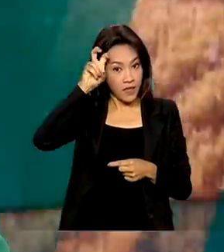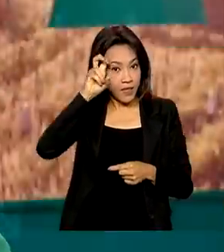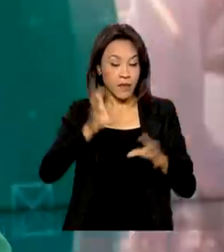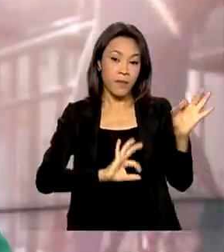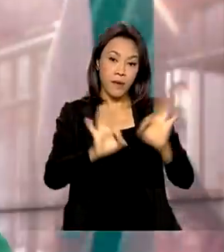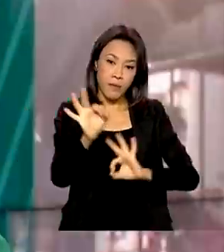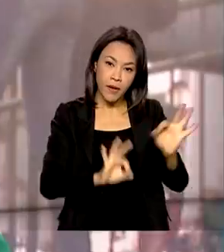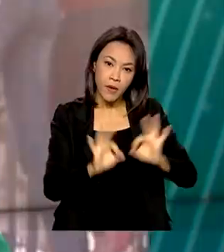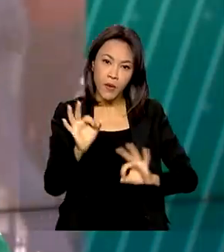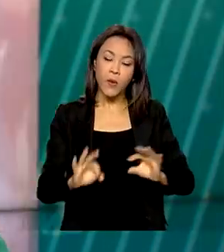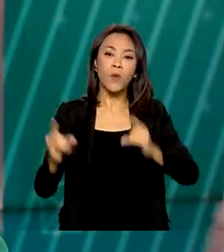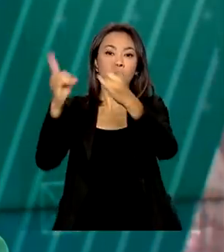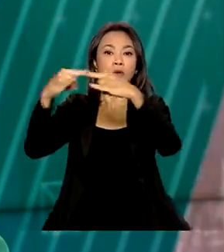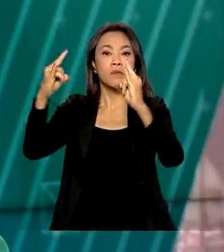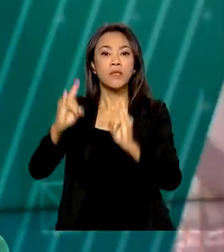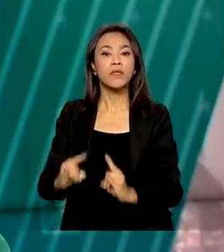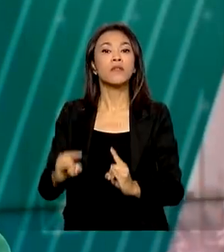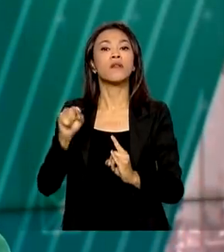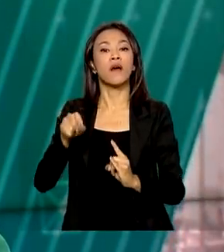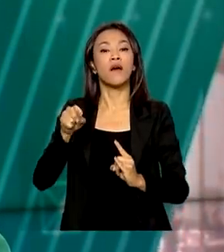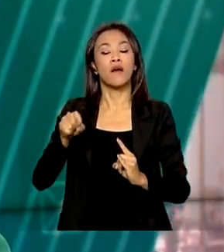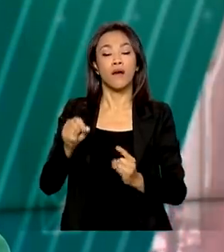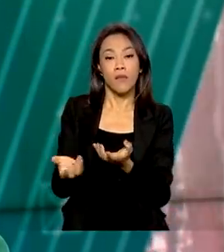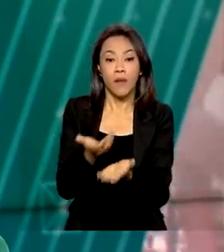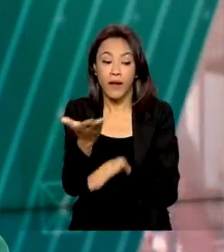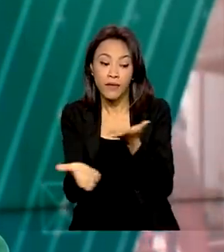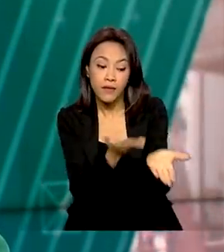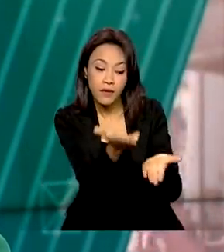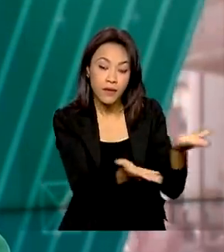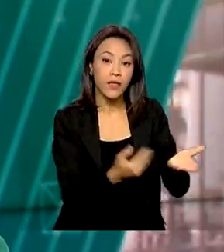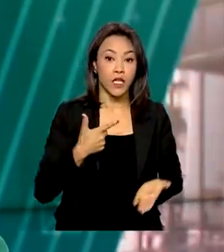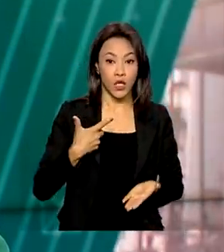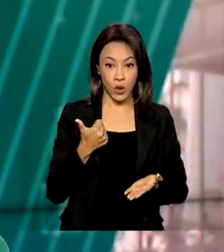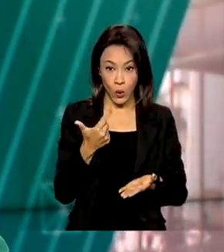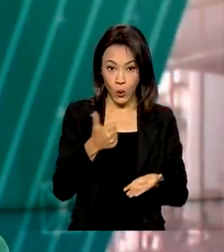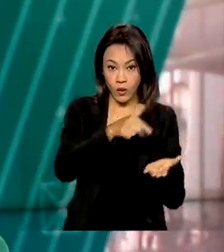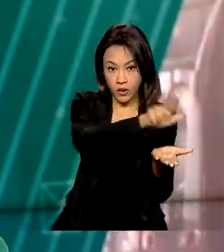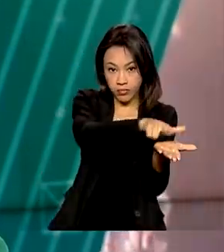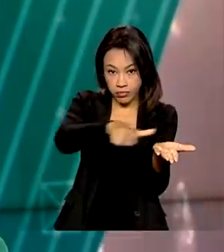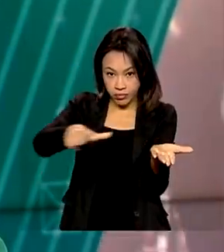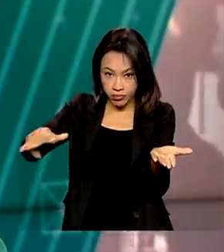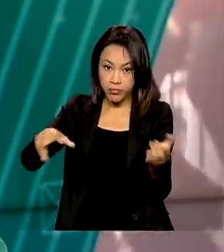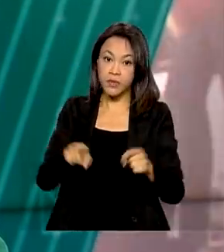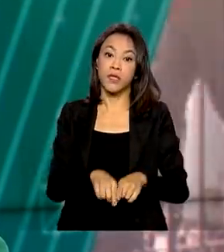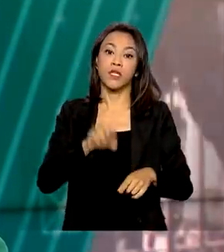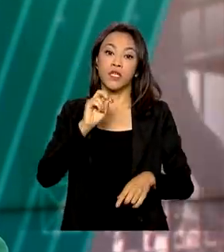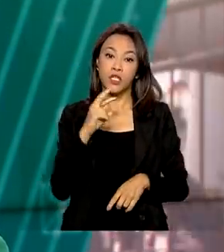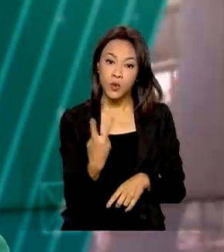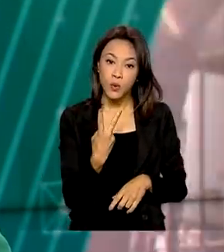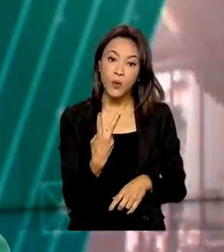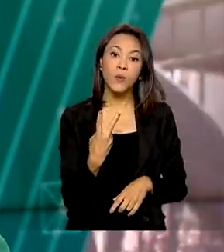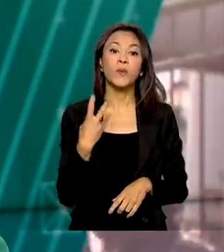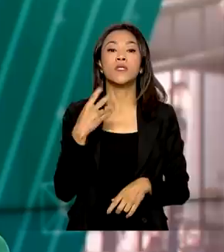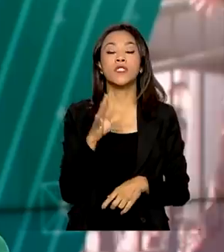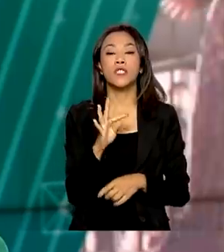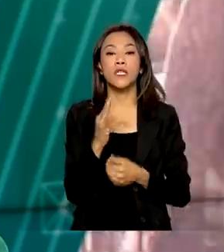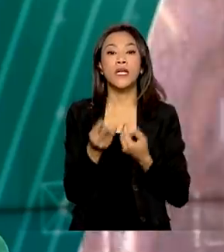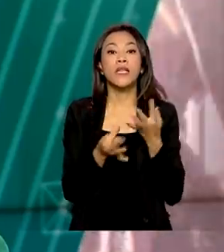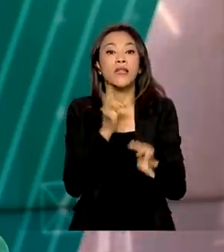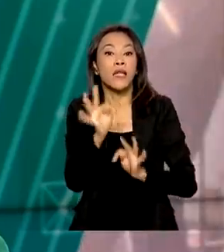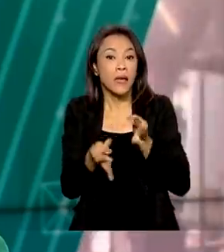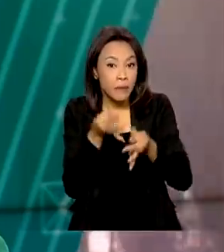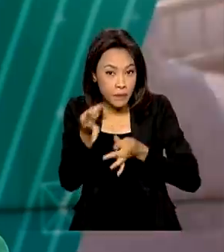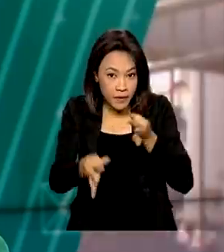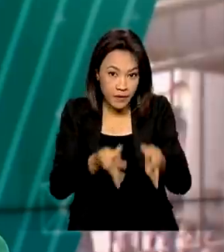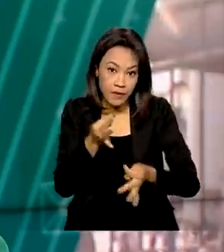para atender a população de Petrópolis. Serão 12 leitos de enfermaria e duas unidades de terapia intensiva. O local também vai